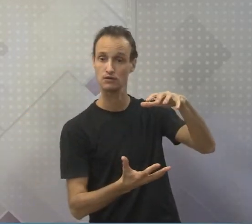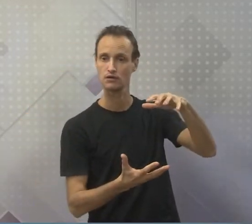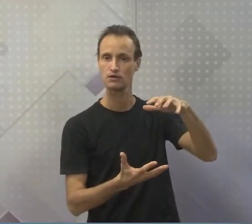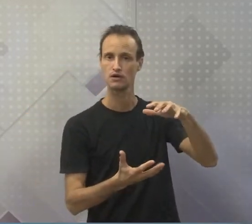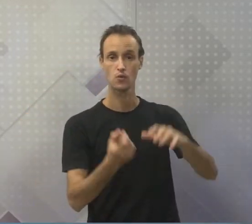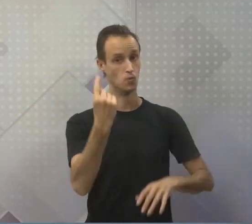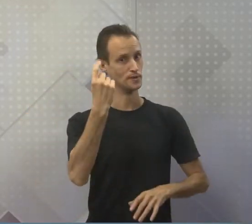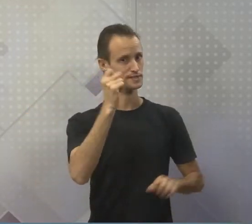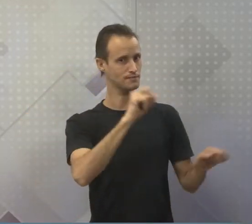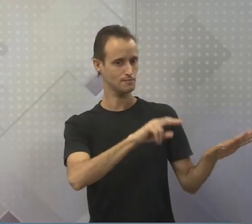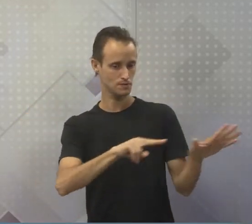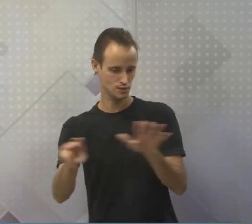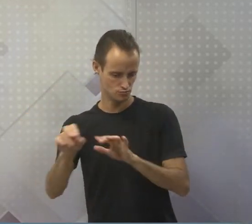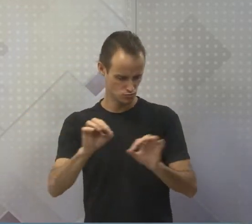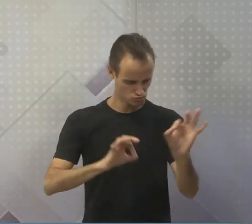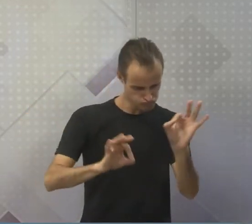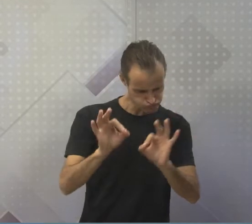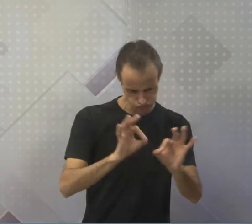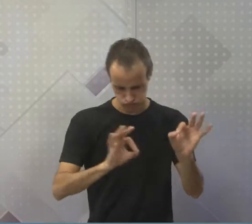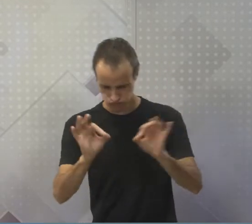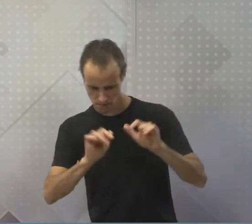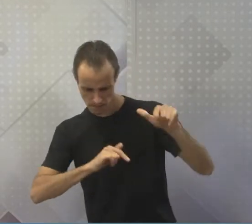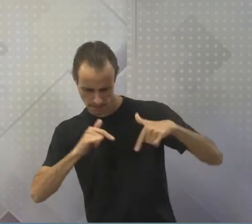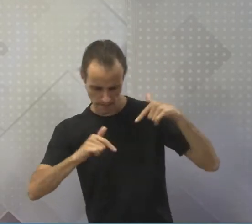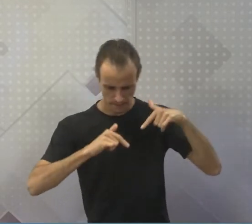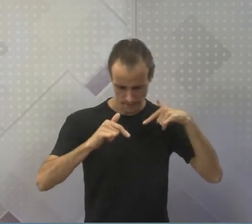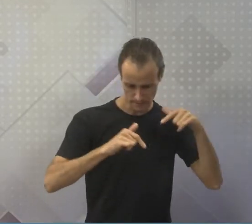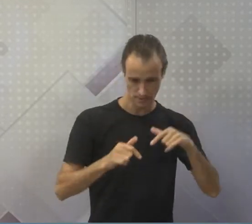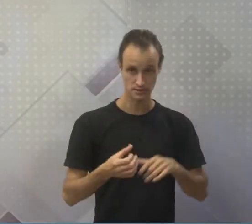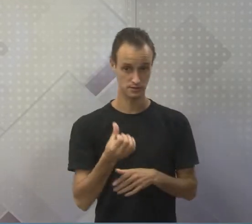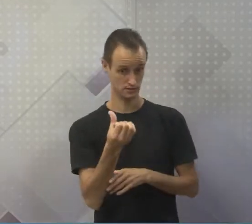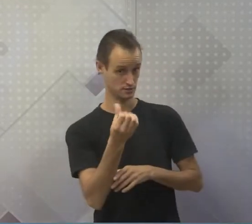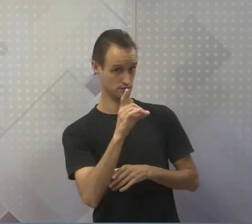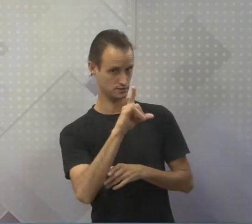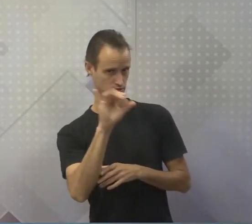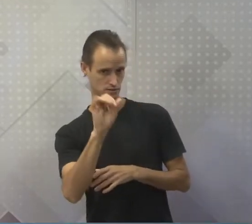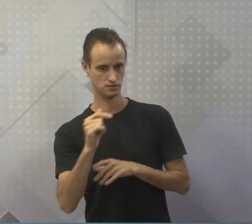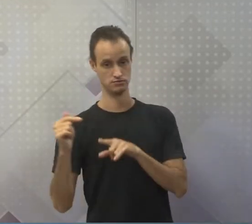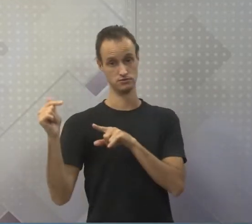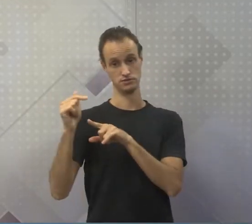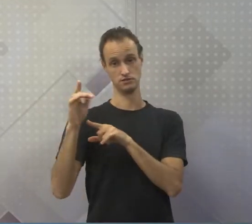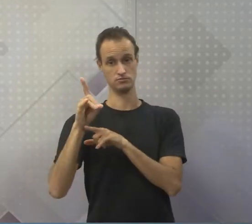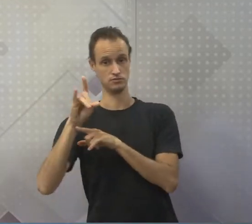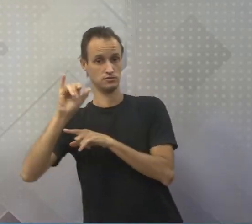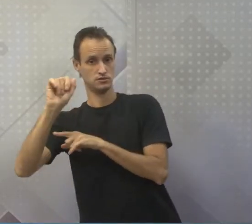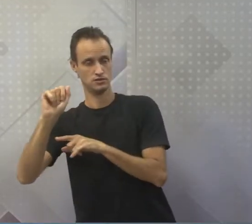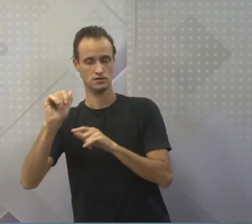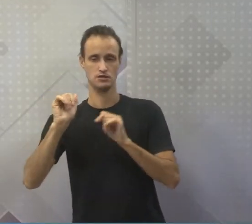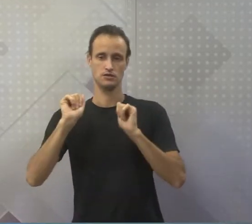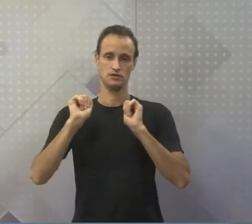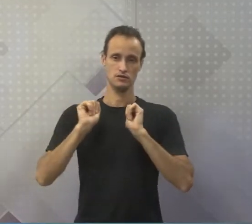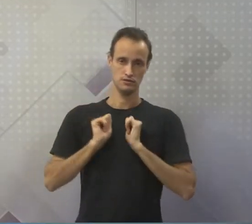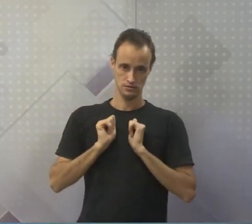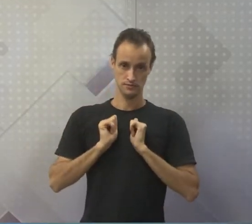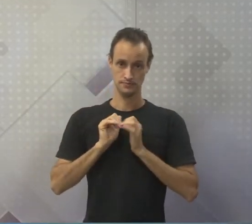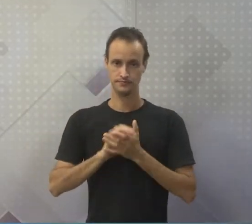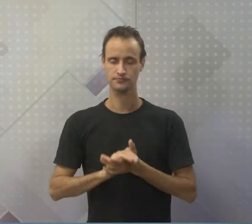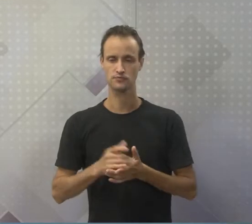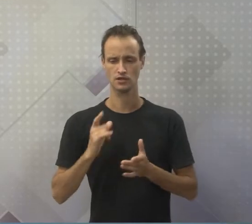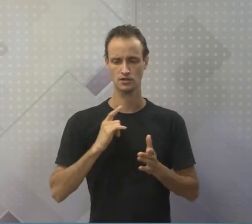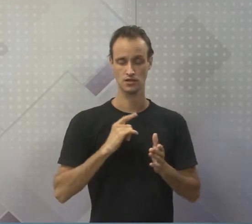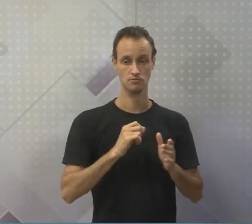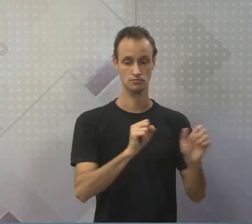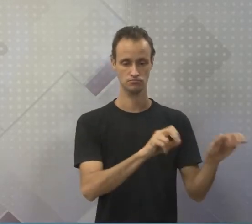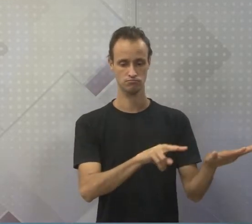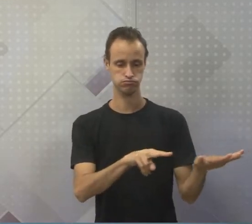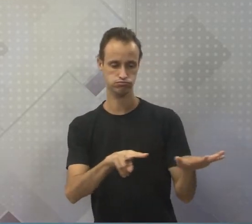uma semana. Ele trabalhou seis dias, um certo dia descansou, e aí nós temos os dias da